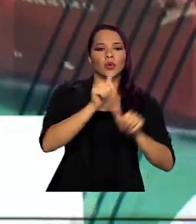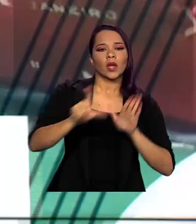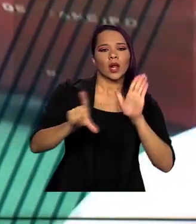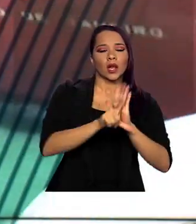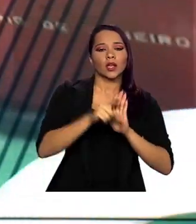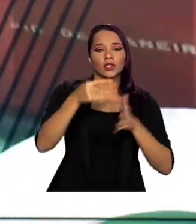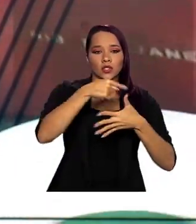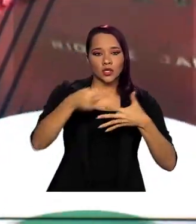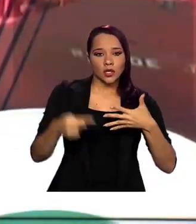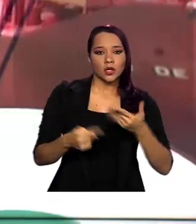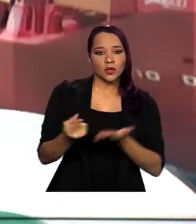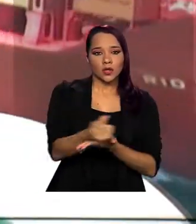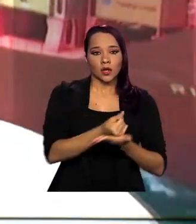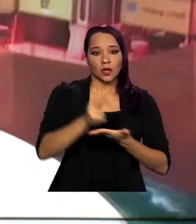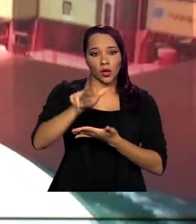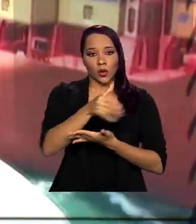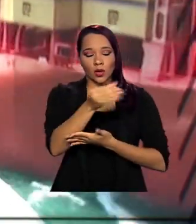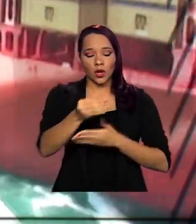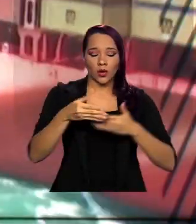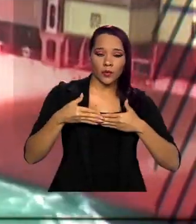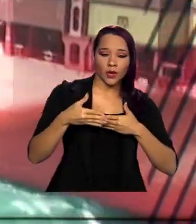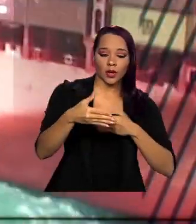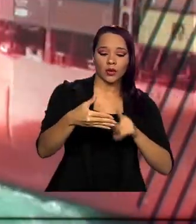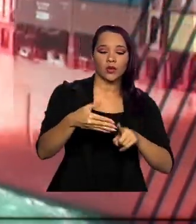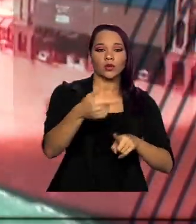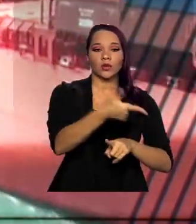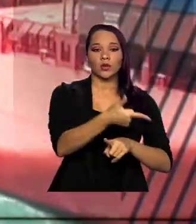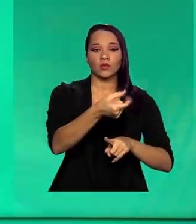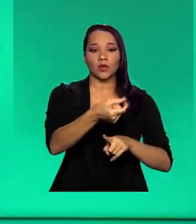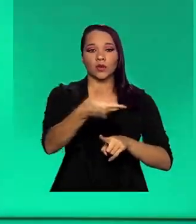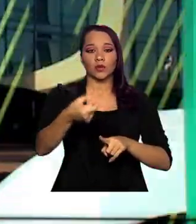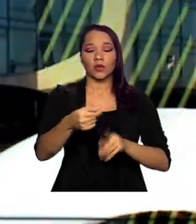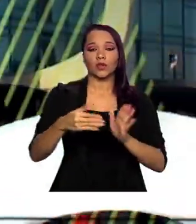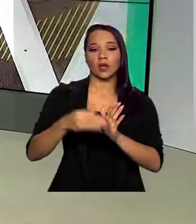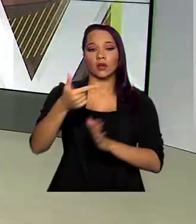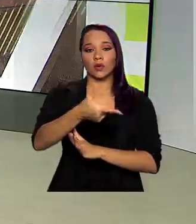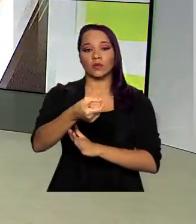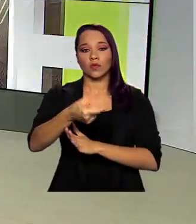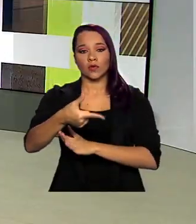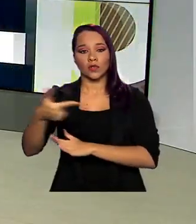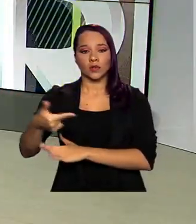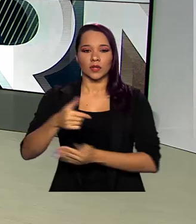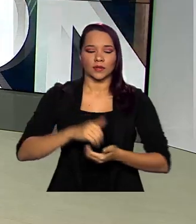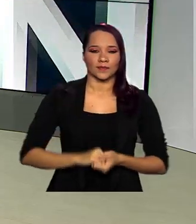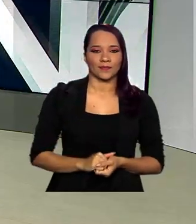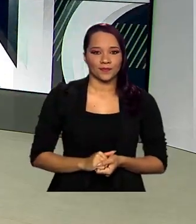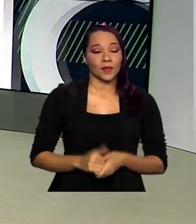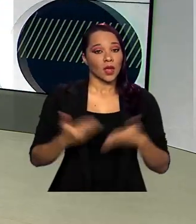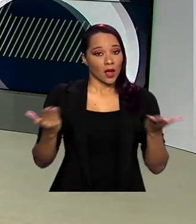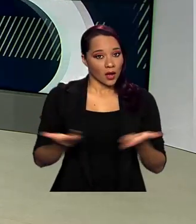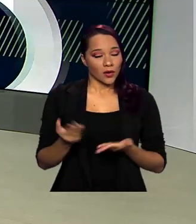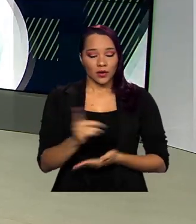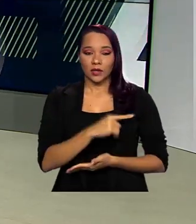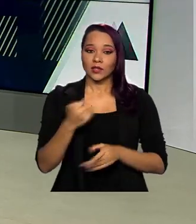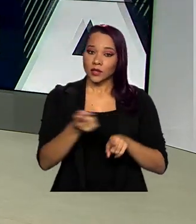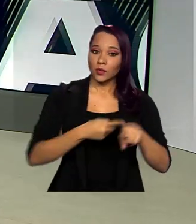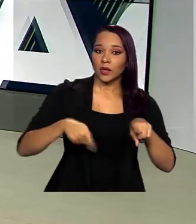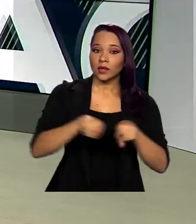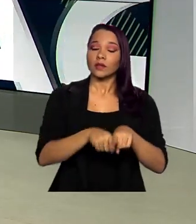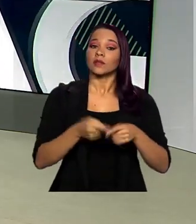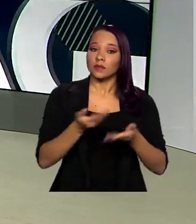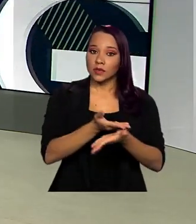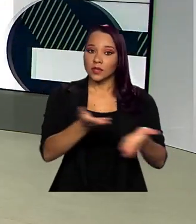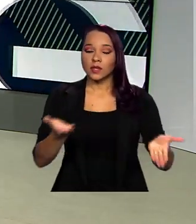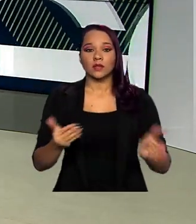Orçamentárias da União no período de 2020 a 2022. Agora a gente atualiza você, os